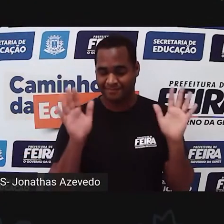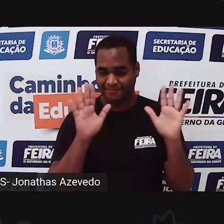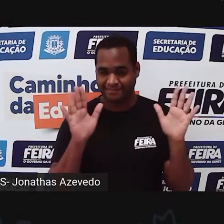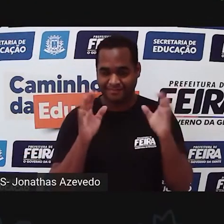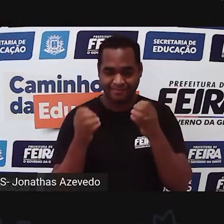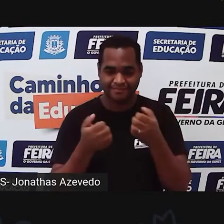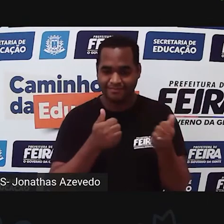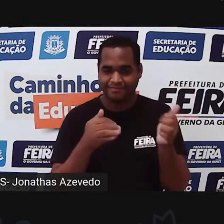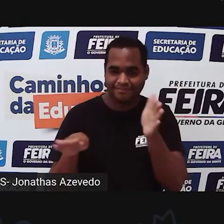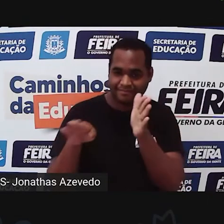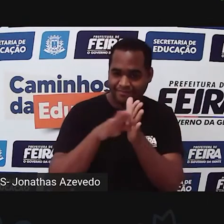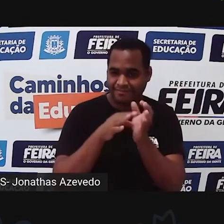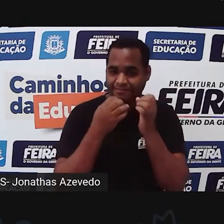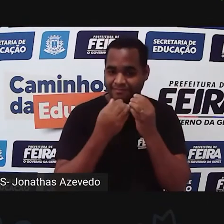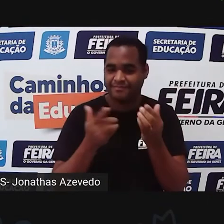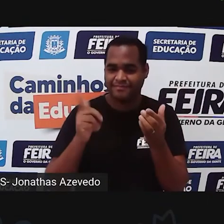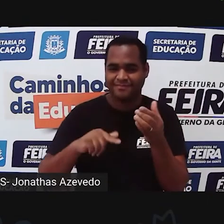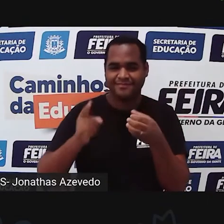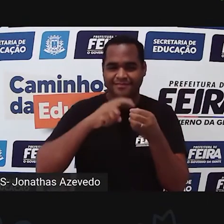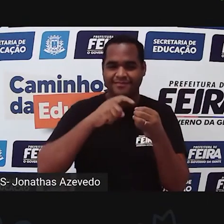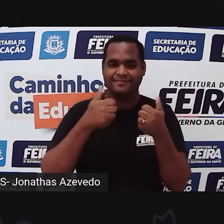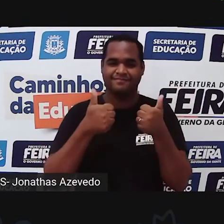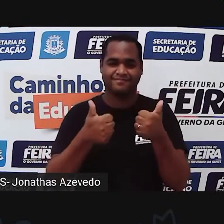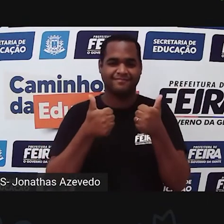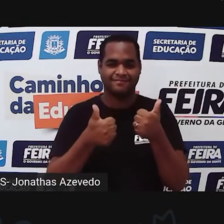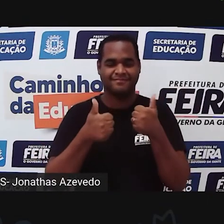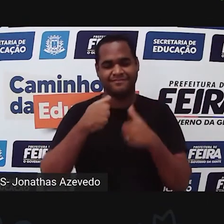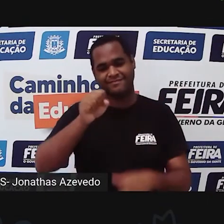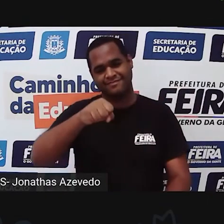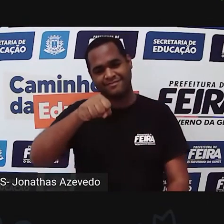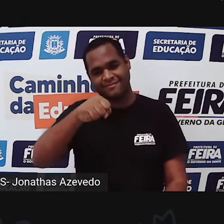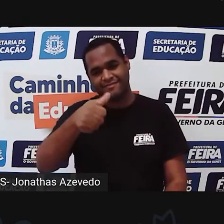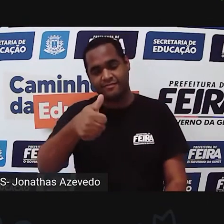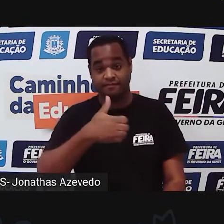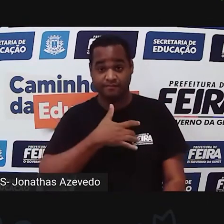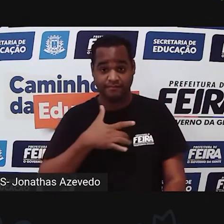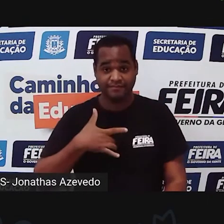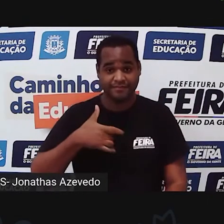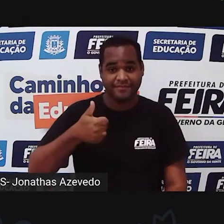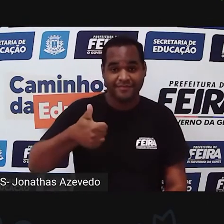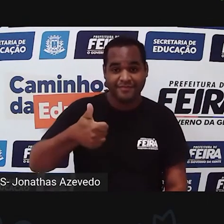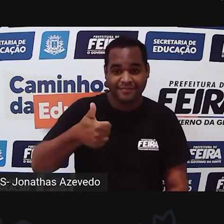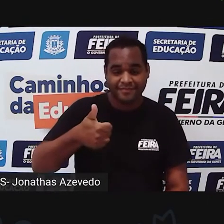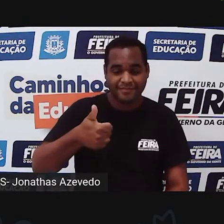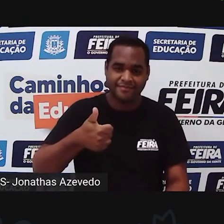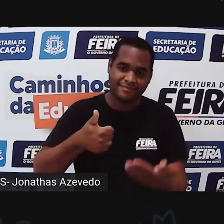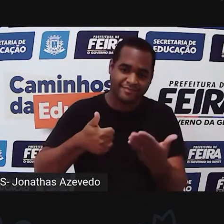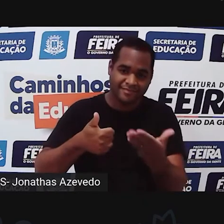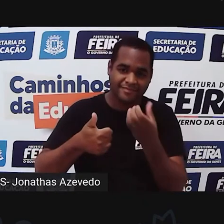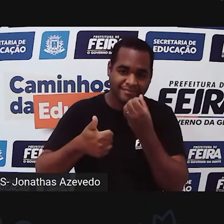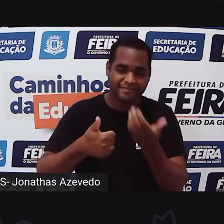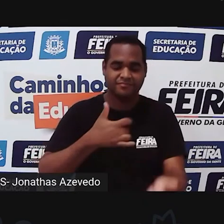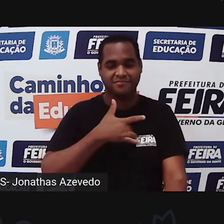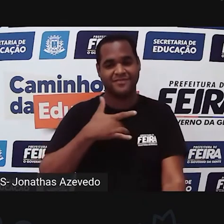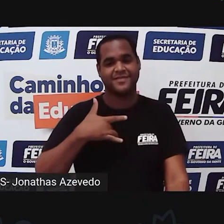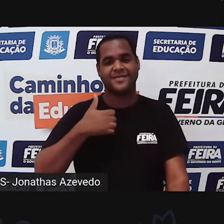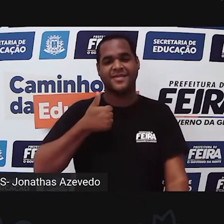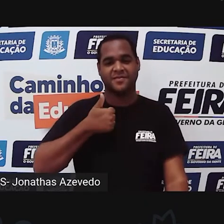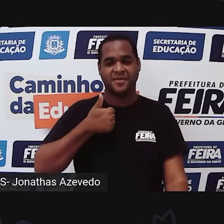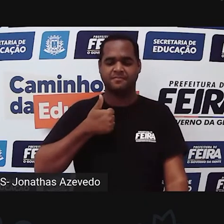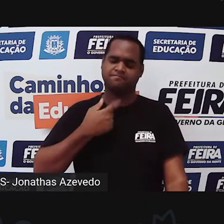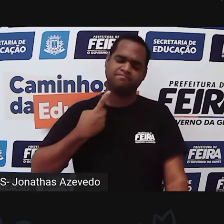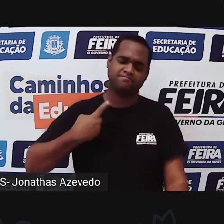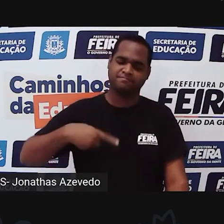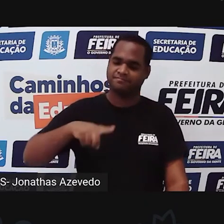Chegamos, estamos de volta, é isso aí. Tudo bem com você aí do outro lado? Tudo bem comigo? Tudo bem